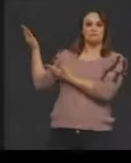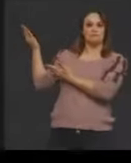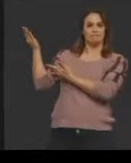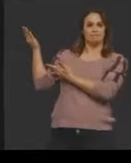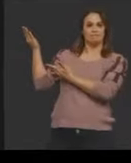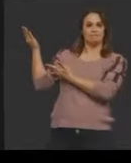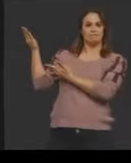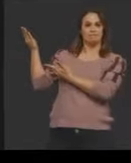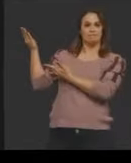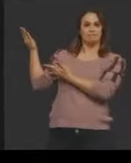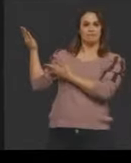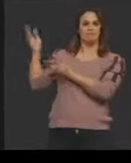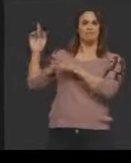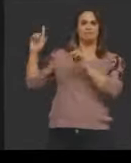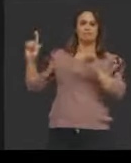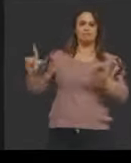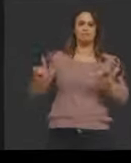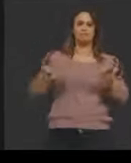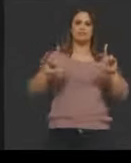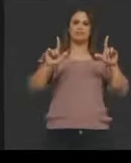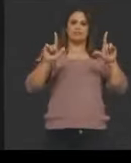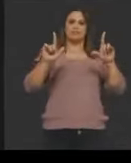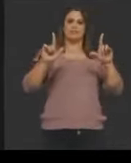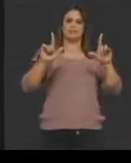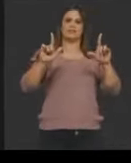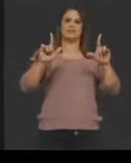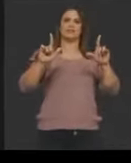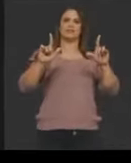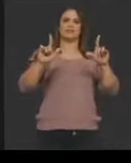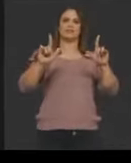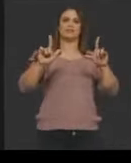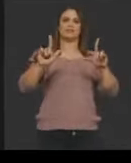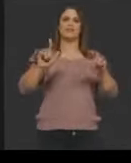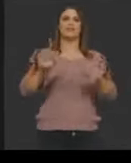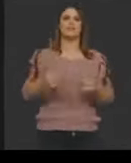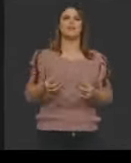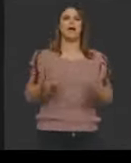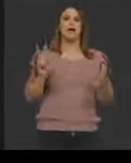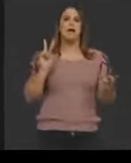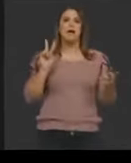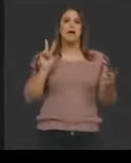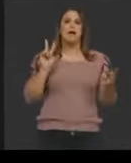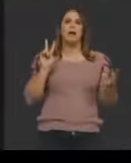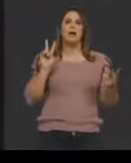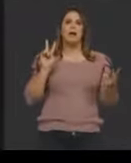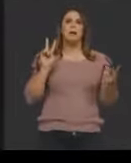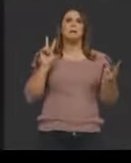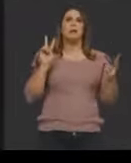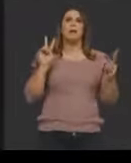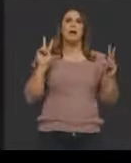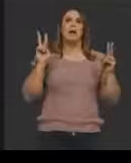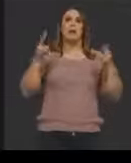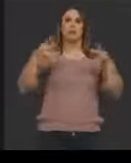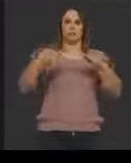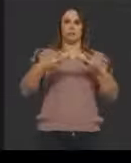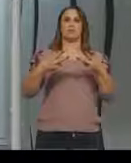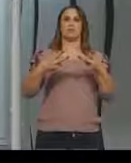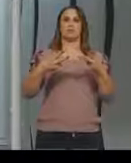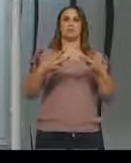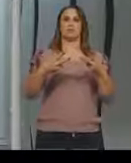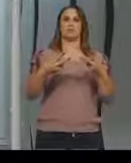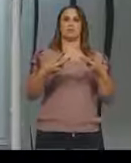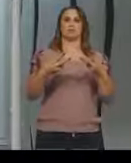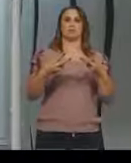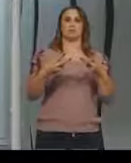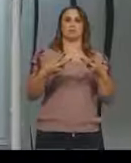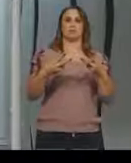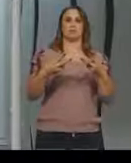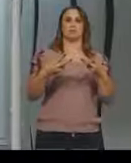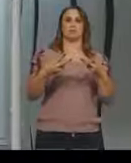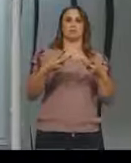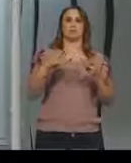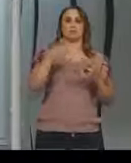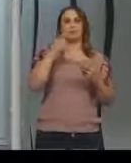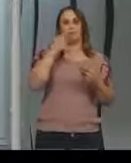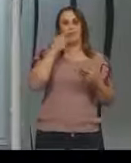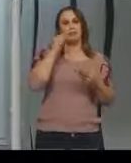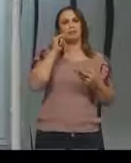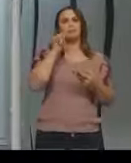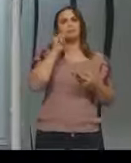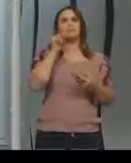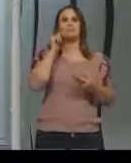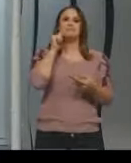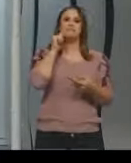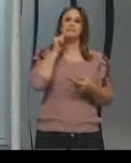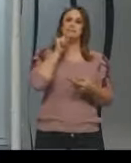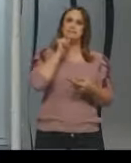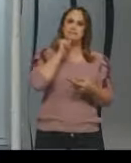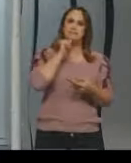da município de Varginha, este ano, 2020, e também quero mostrar para vocês a a questão